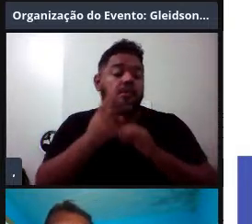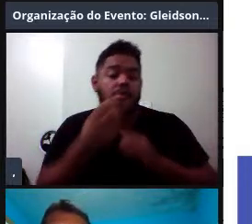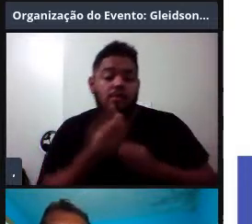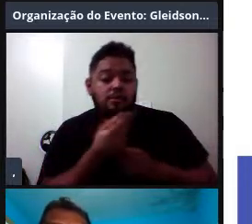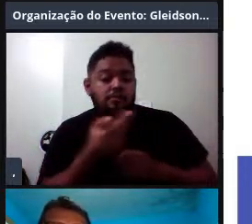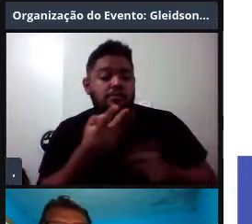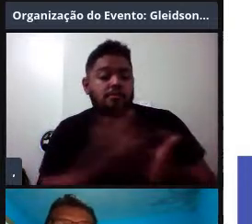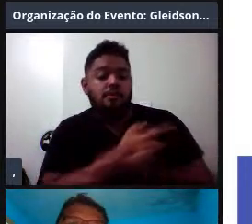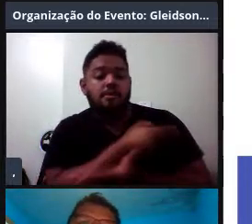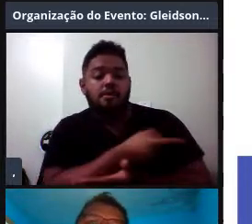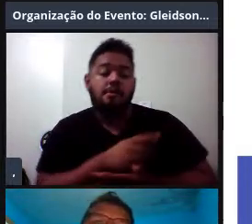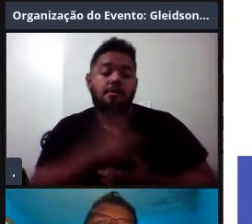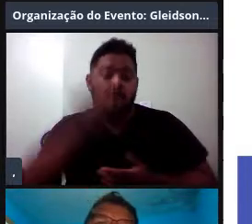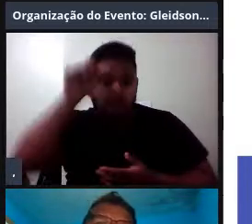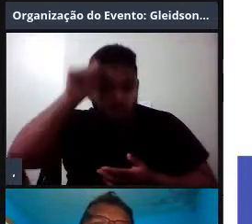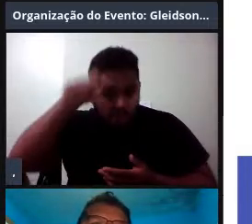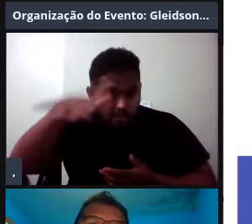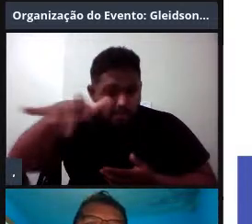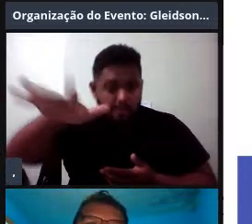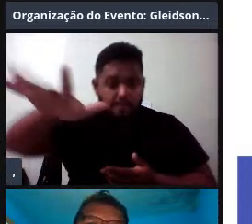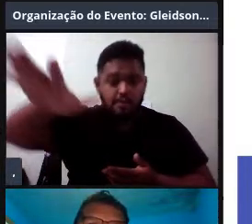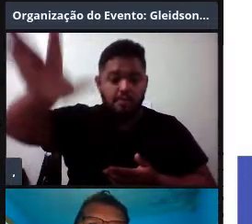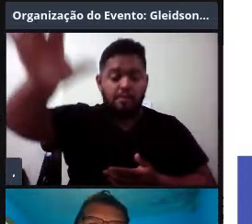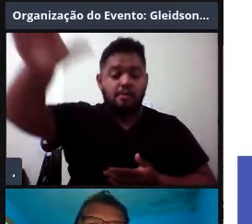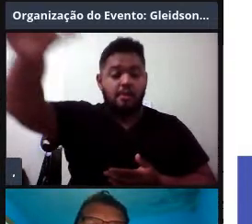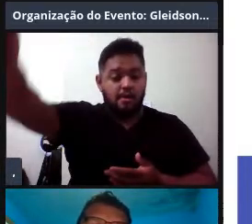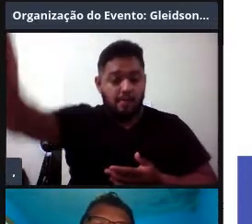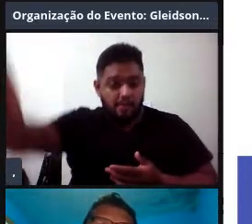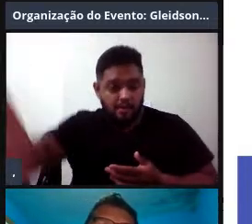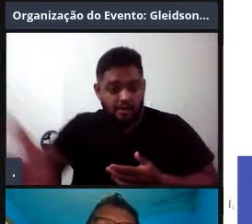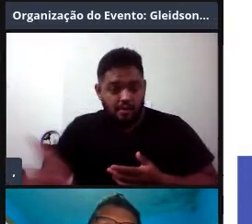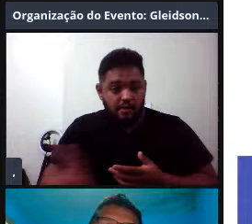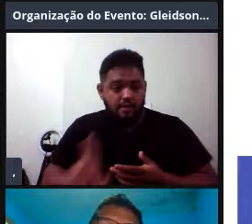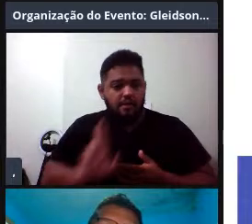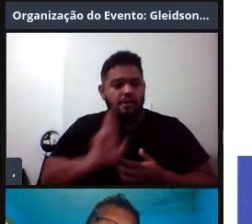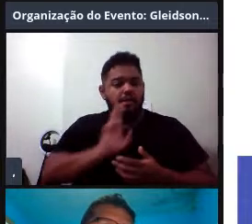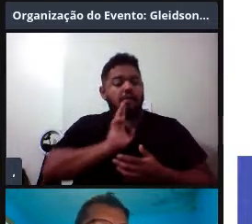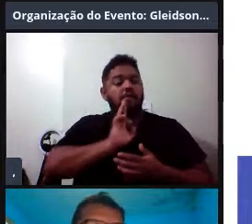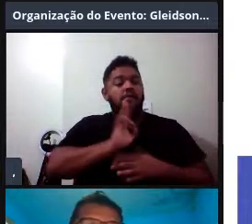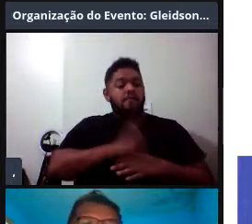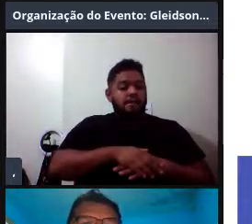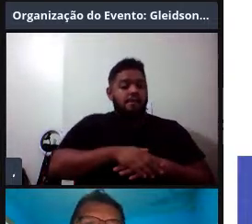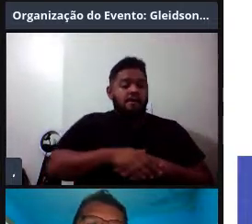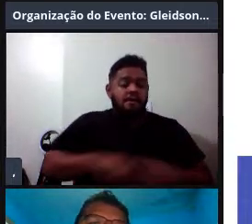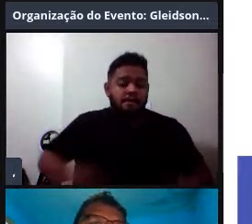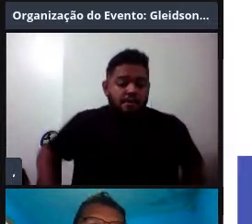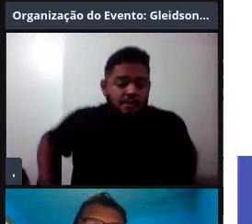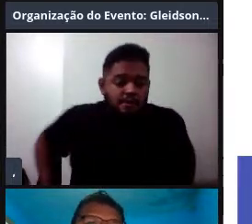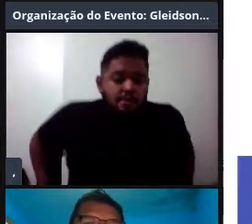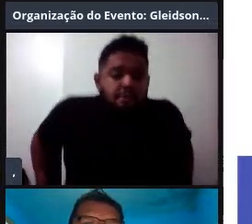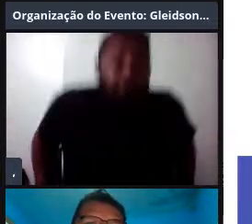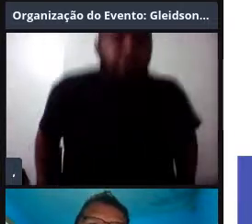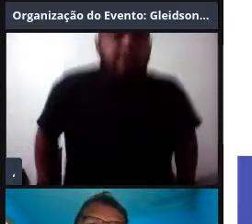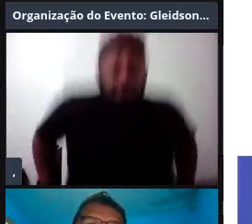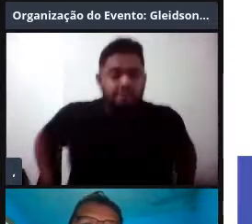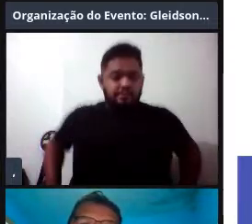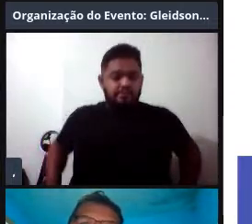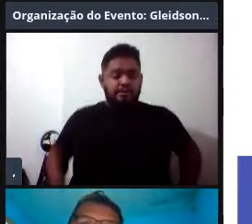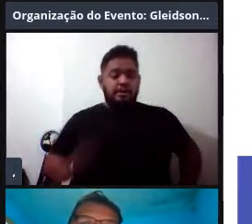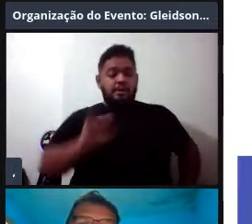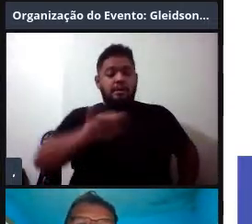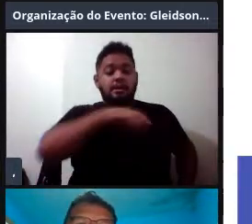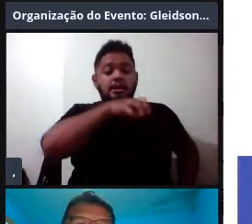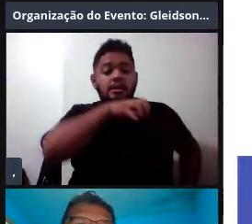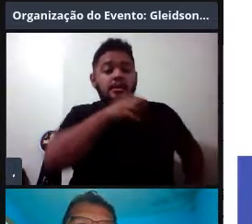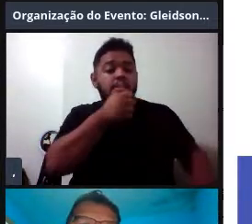o Pablo usou também. A palestra dele, o som é produzido aqui nas passagens nasais, ele vai para o ambiente, e se o animal estiver localizando,